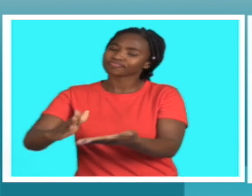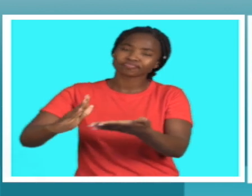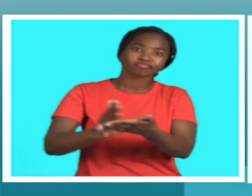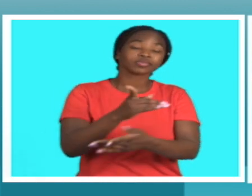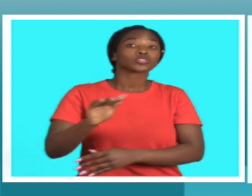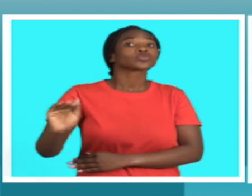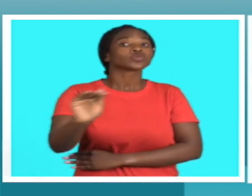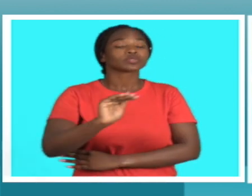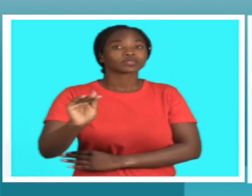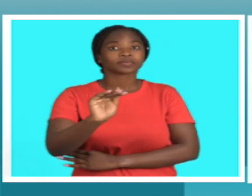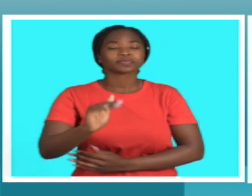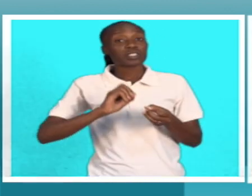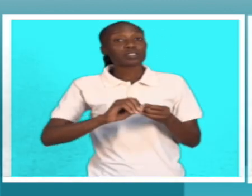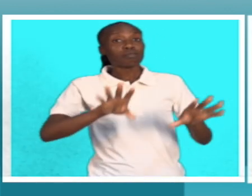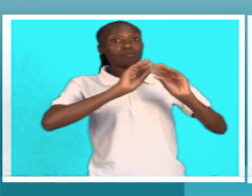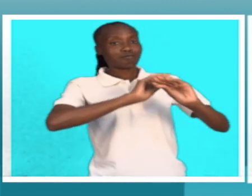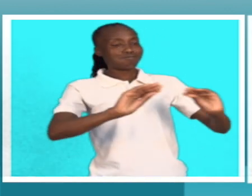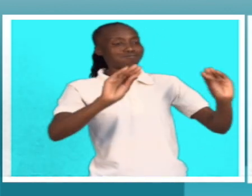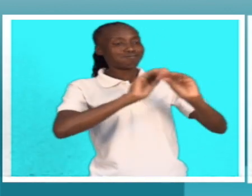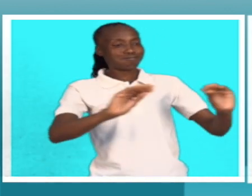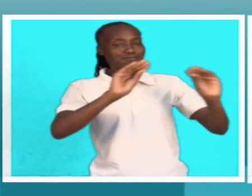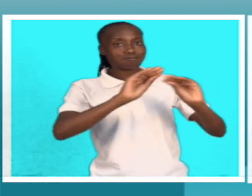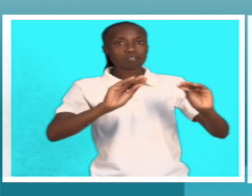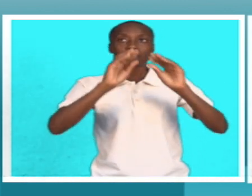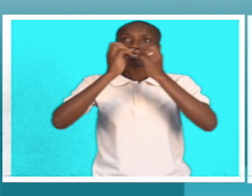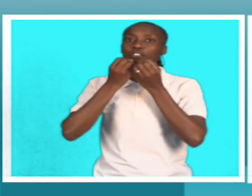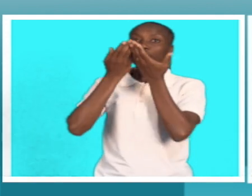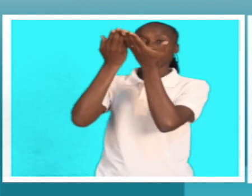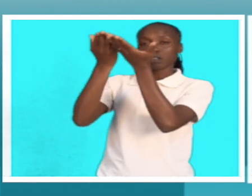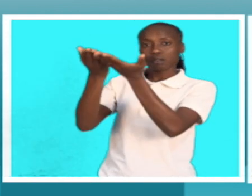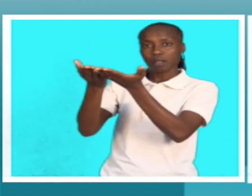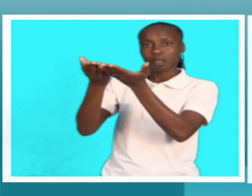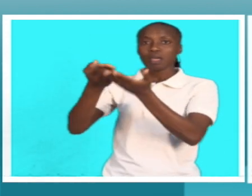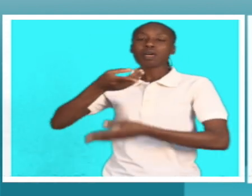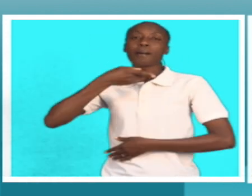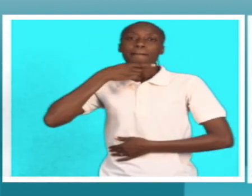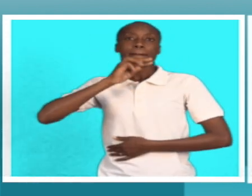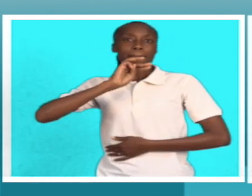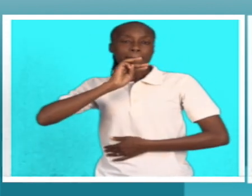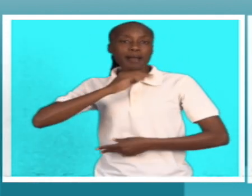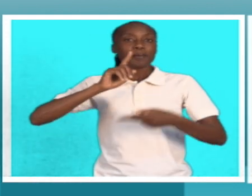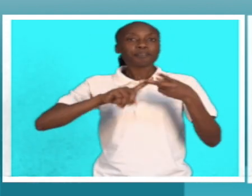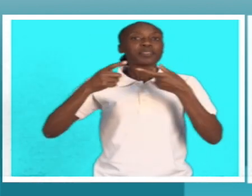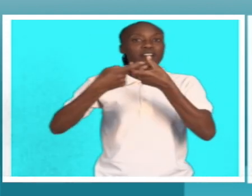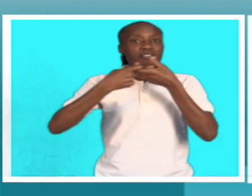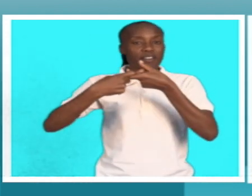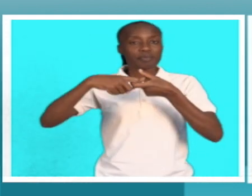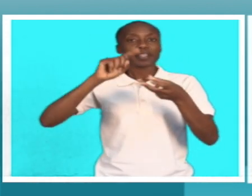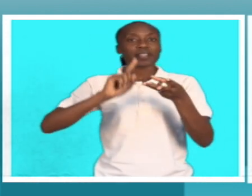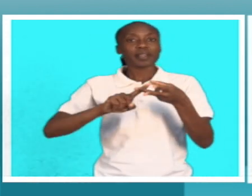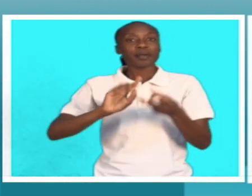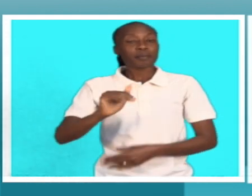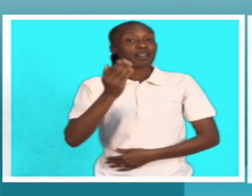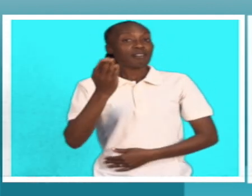e discriminação desta camada social. Temos feito algumas capacitações, passar essa informação aos pais,